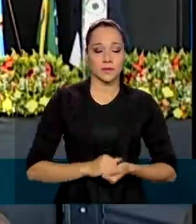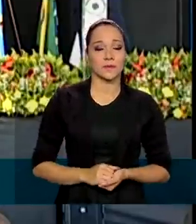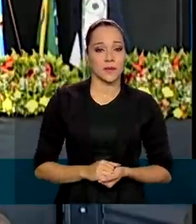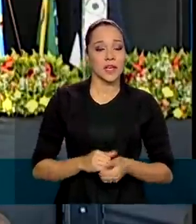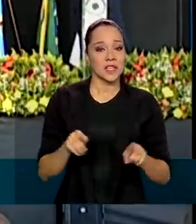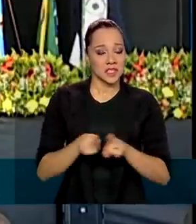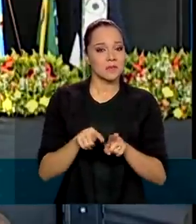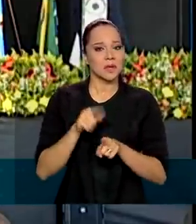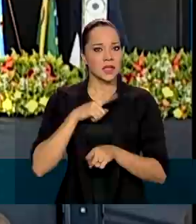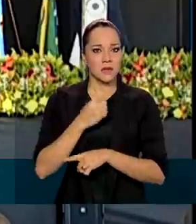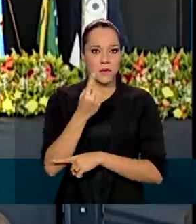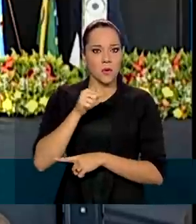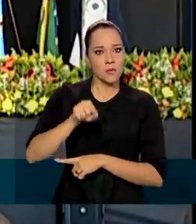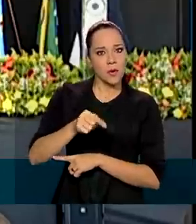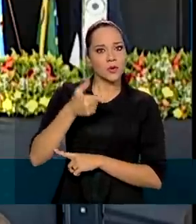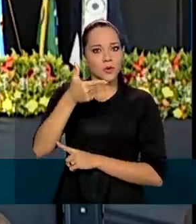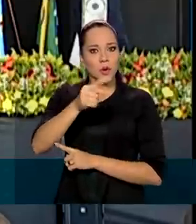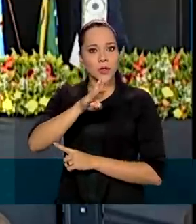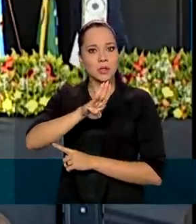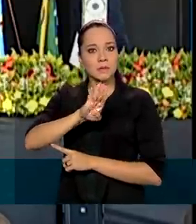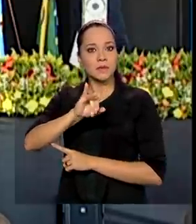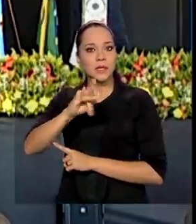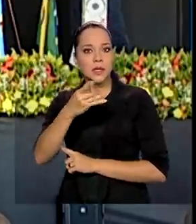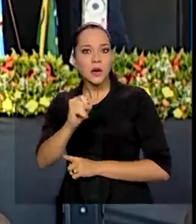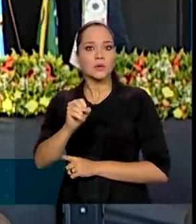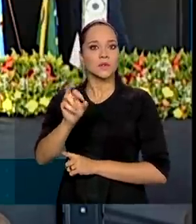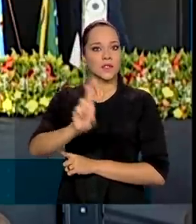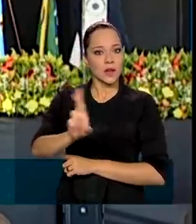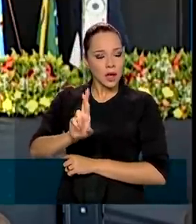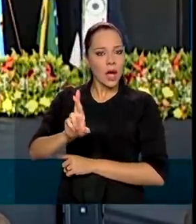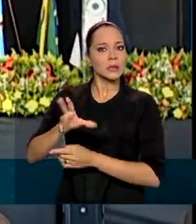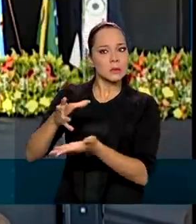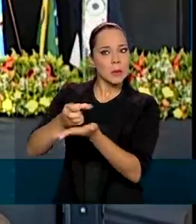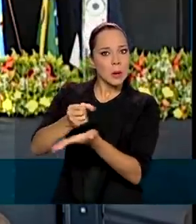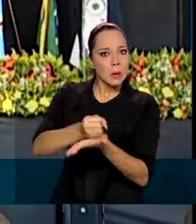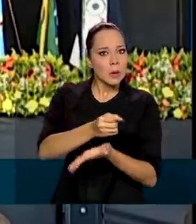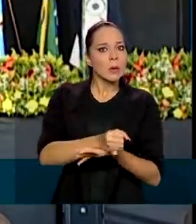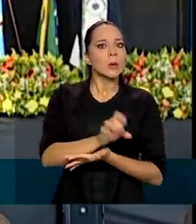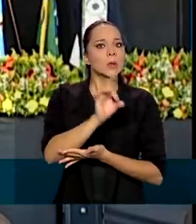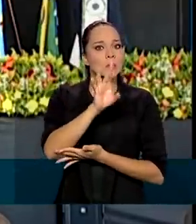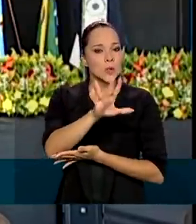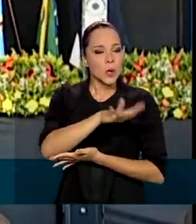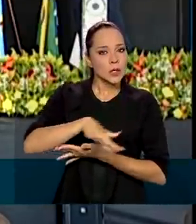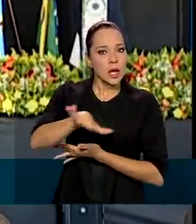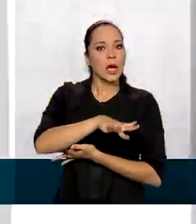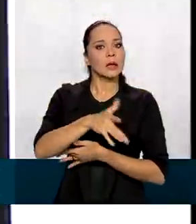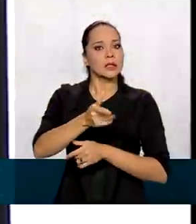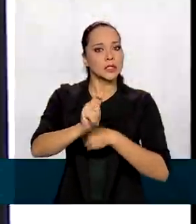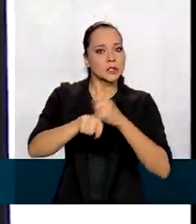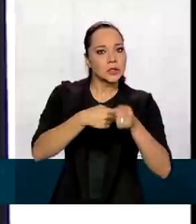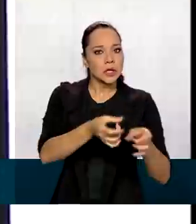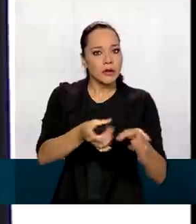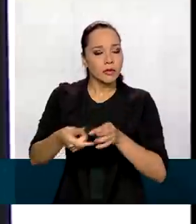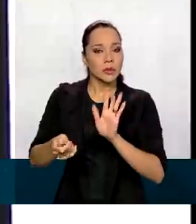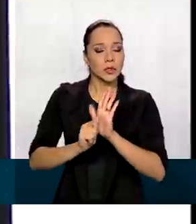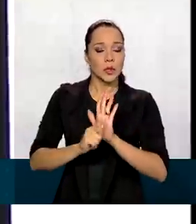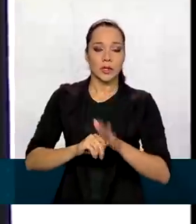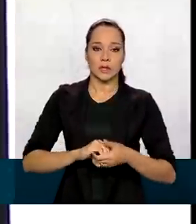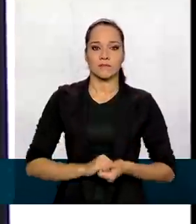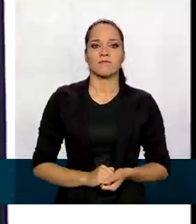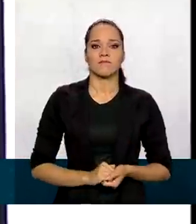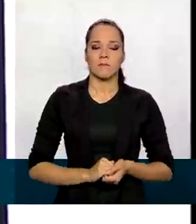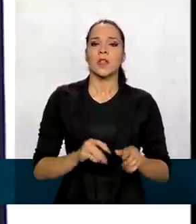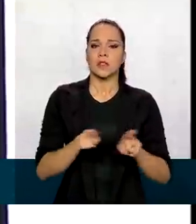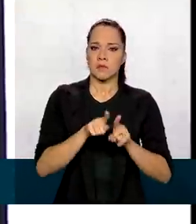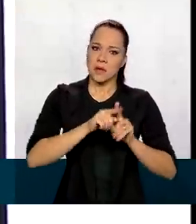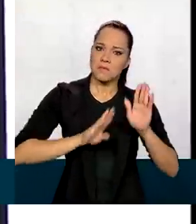Chegamos à casa de 1,2 bilhão de reais apreendidos só na área do tráfico de drogas. Fora isso, também batemos